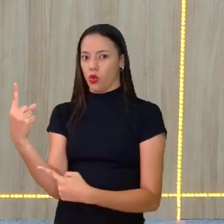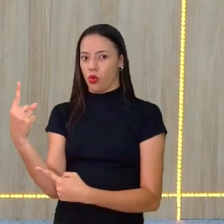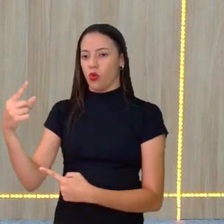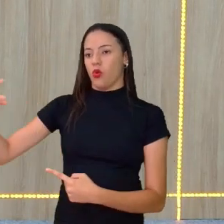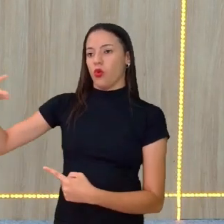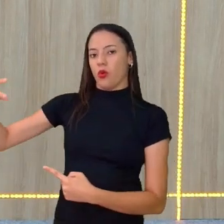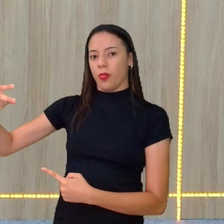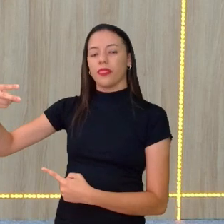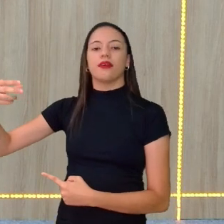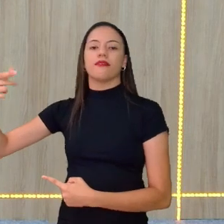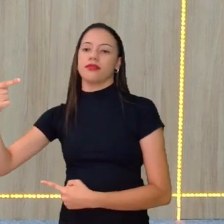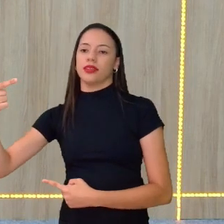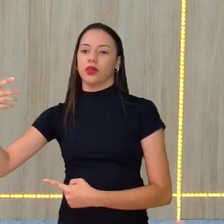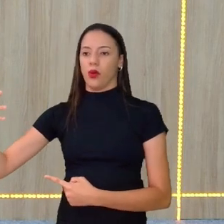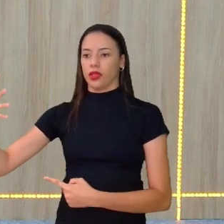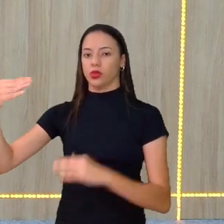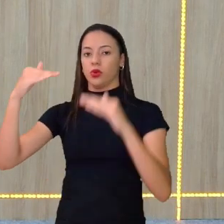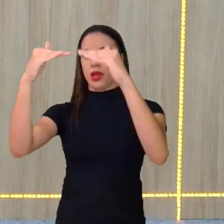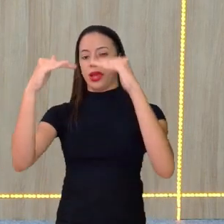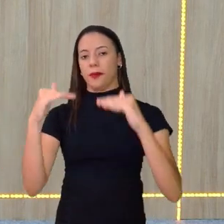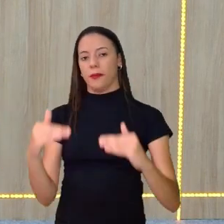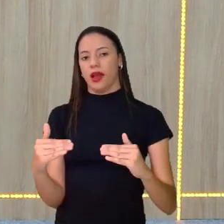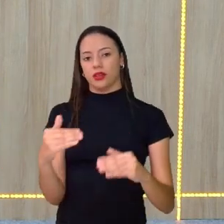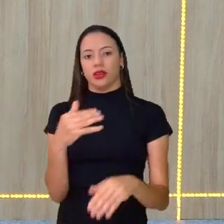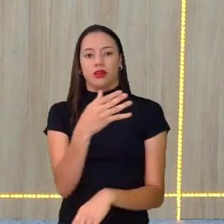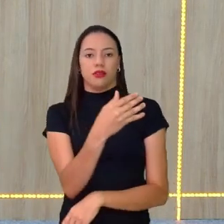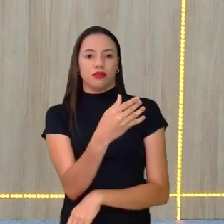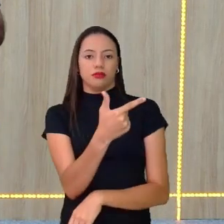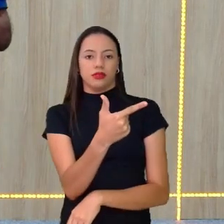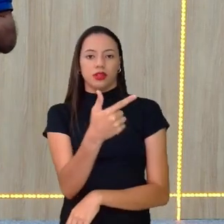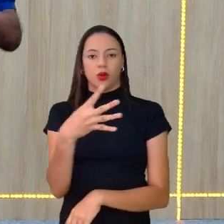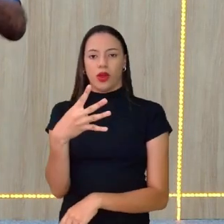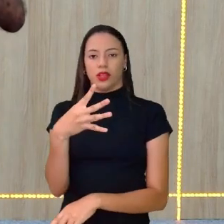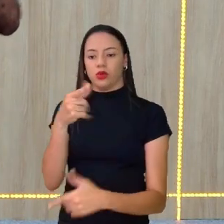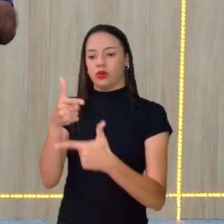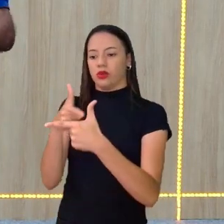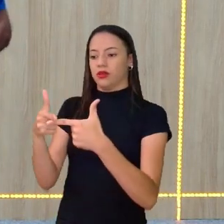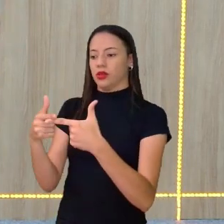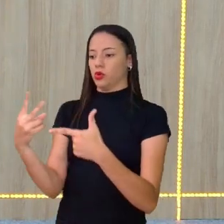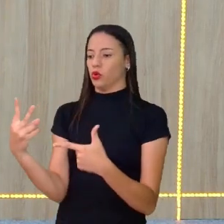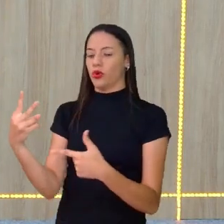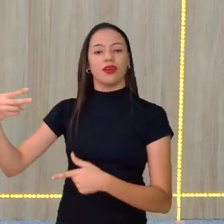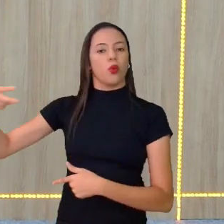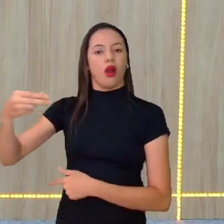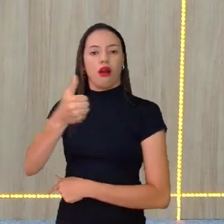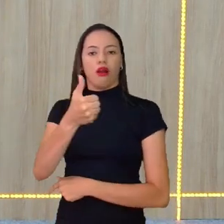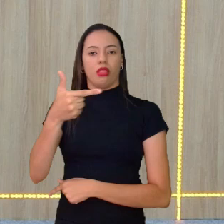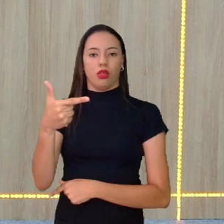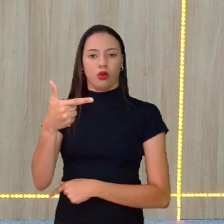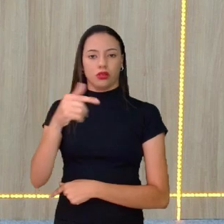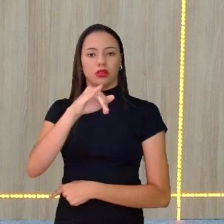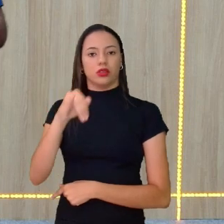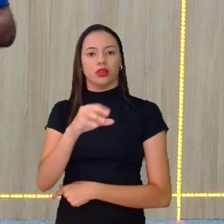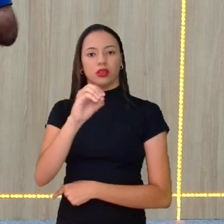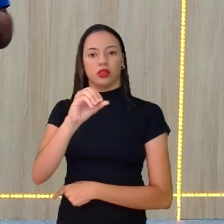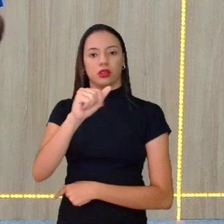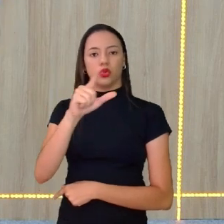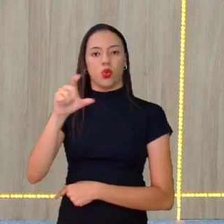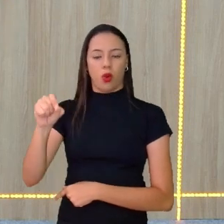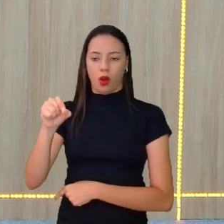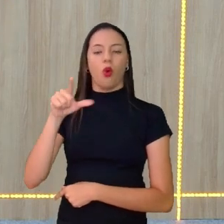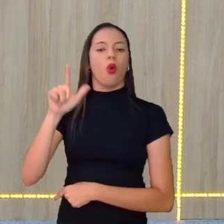Embaixo, sobre 2, 24 dividido por 2, que dá igual a 12. Então, João, a gente consegue